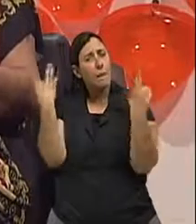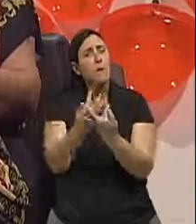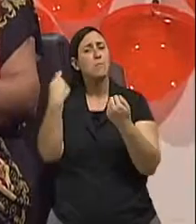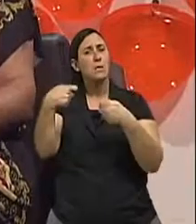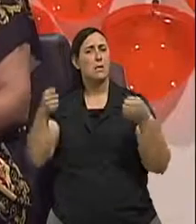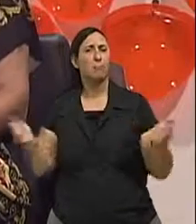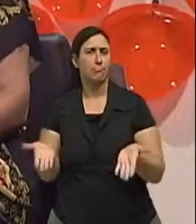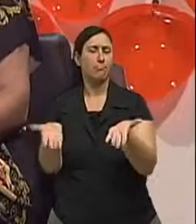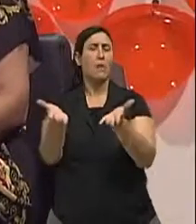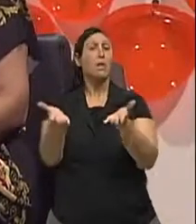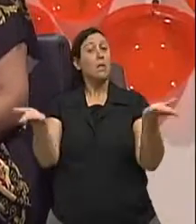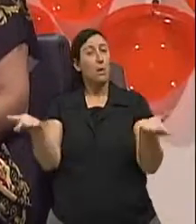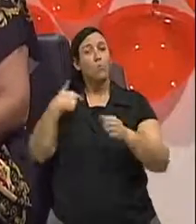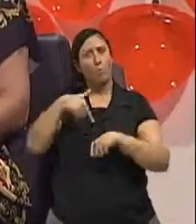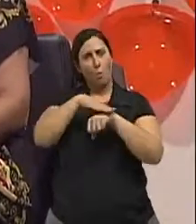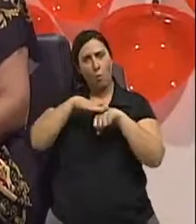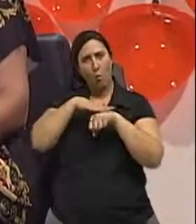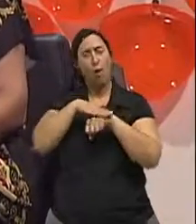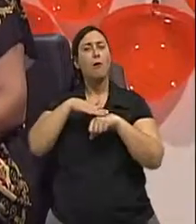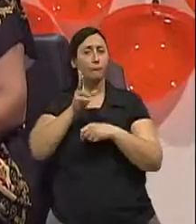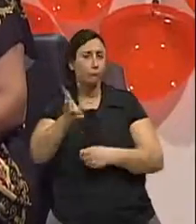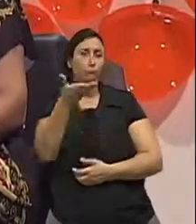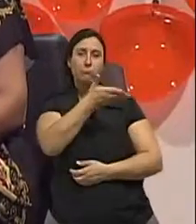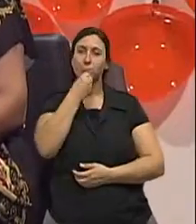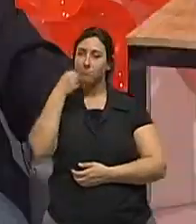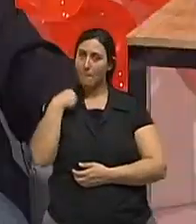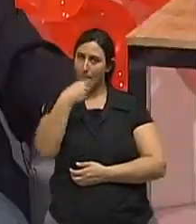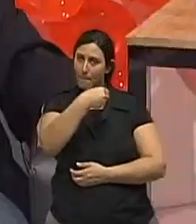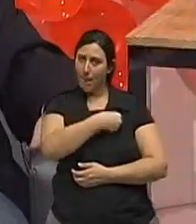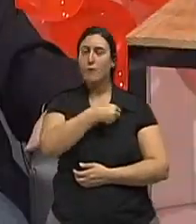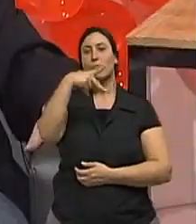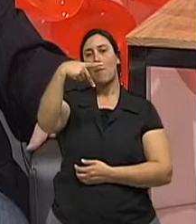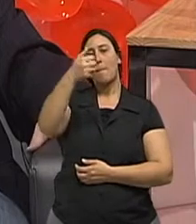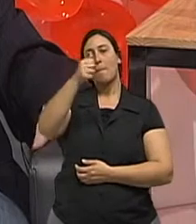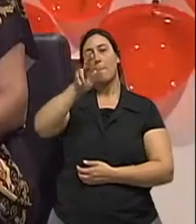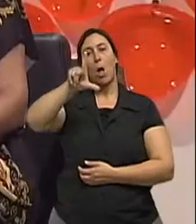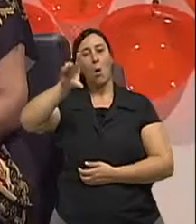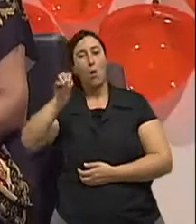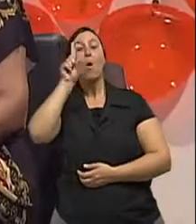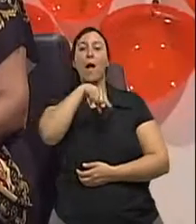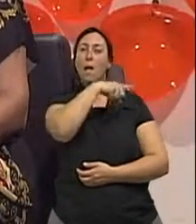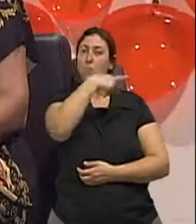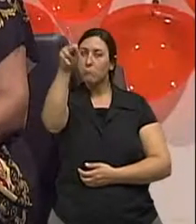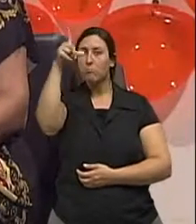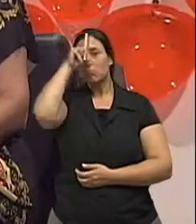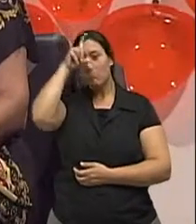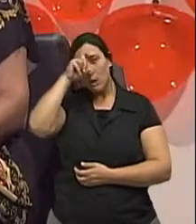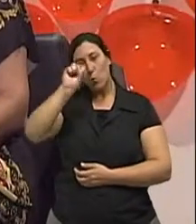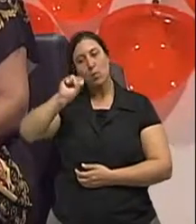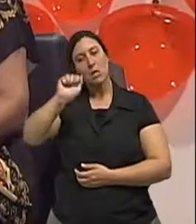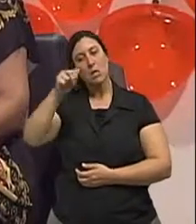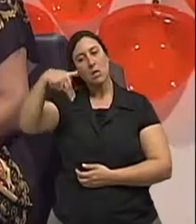E eu converso, então, continuo aqui conversando com o médico pneumologista Paulo Gondenfum, do Complexo Hospitalar Santa